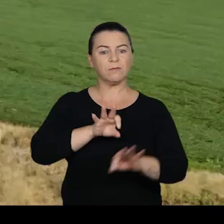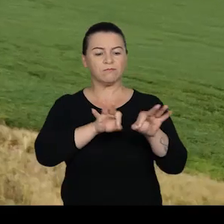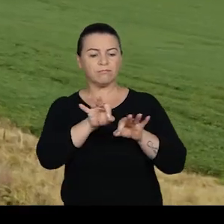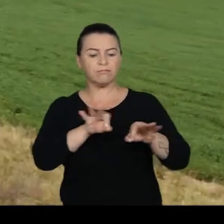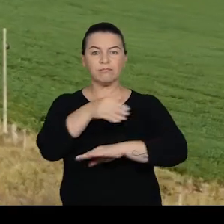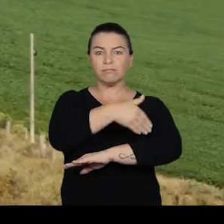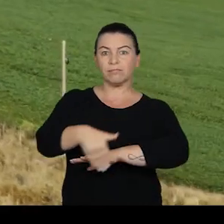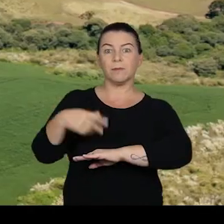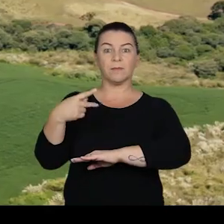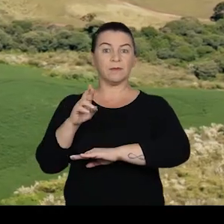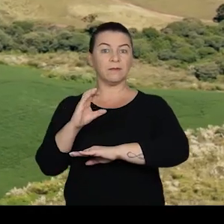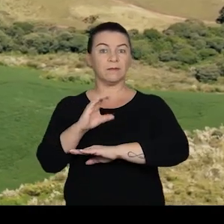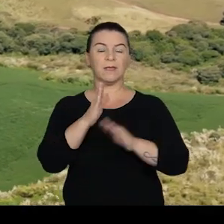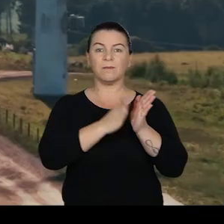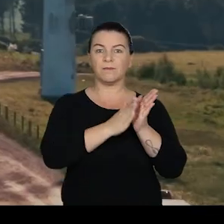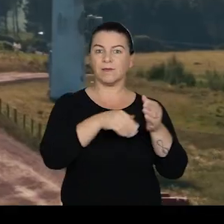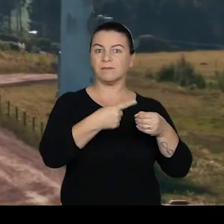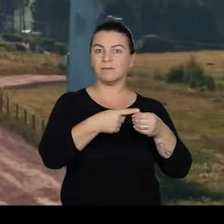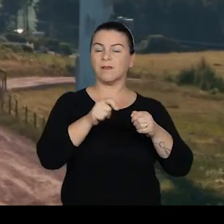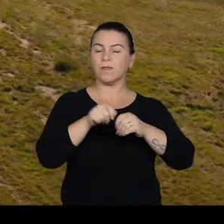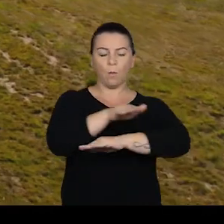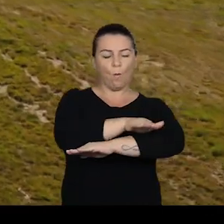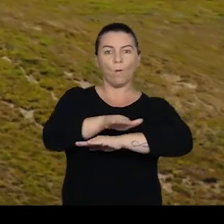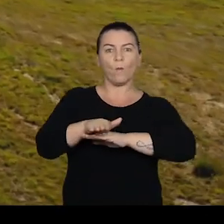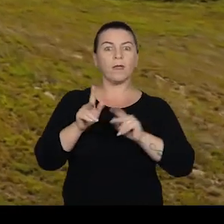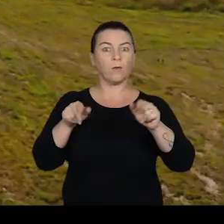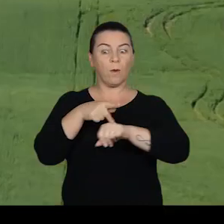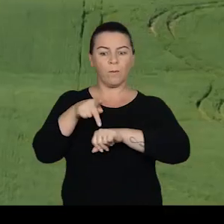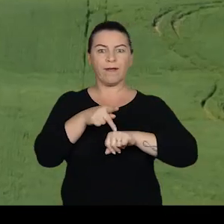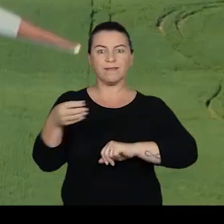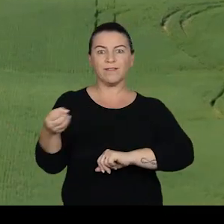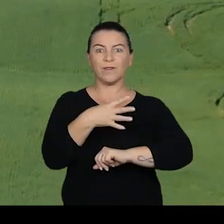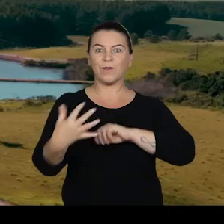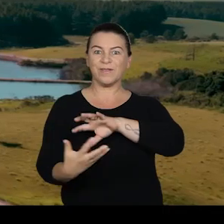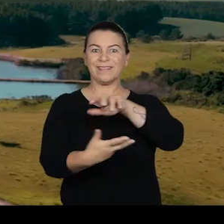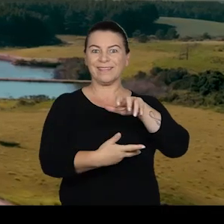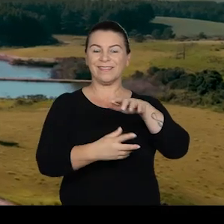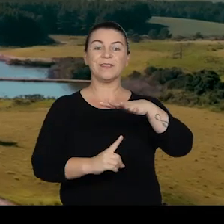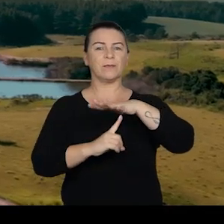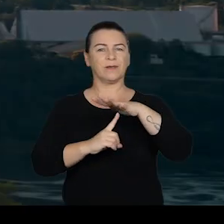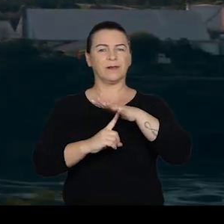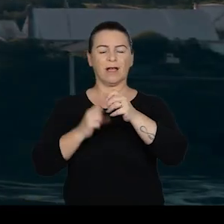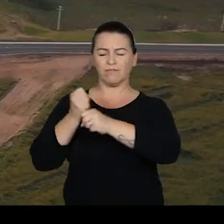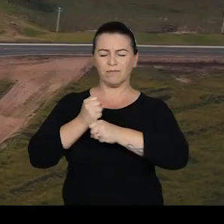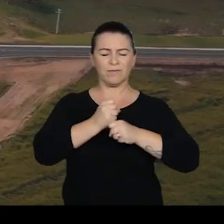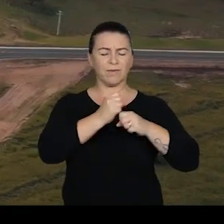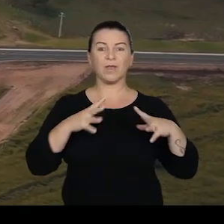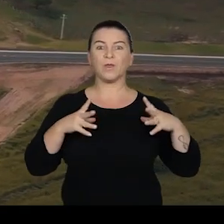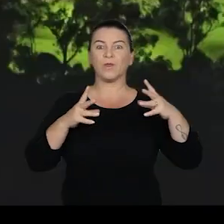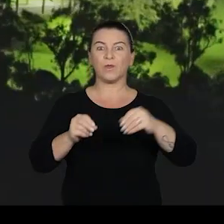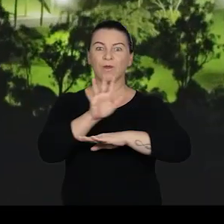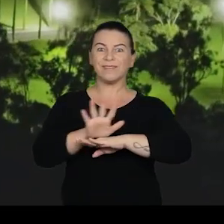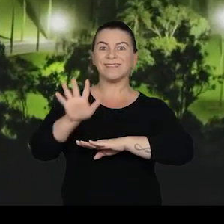Umuarama. E a restauração da PR-C-280 em Palmas. Feita de concreto, como nos países mais modernos do mundo. É o Paraná, com